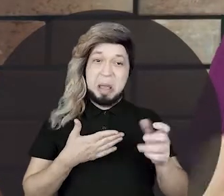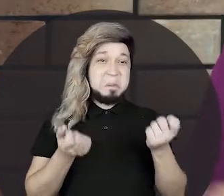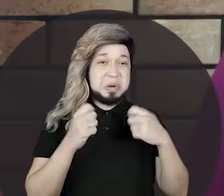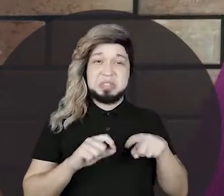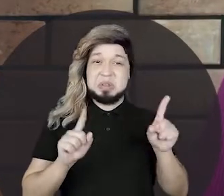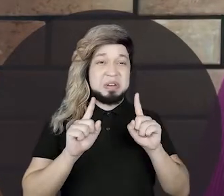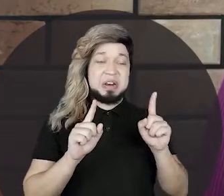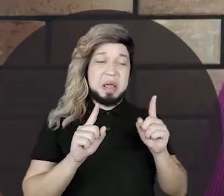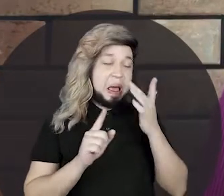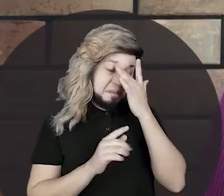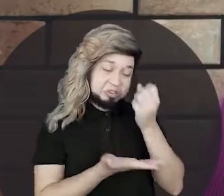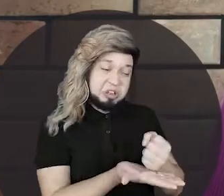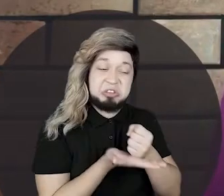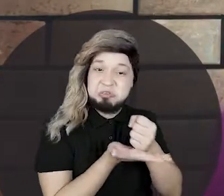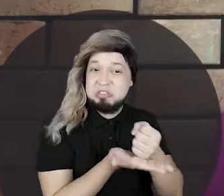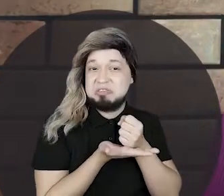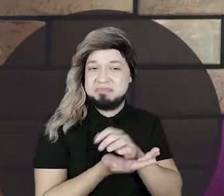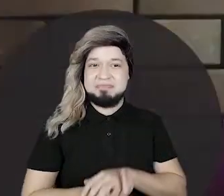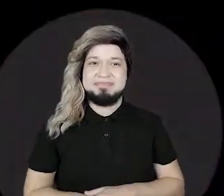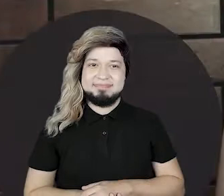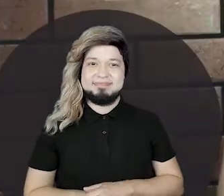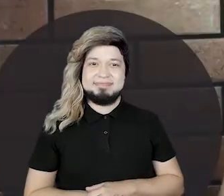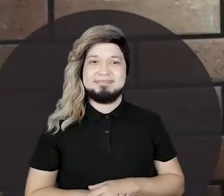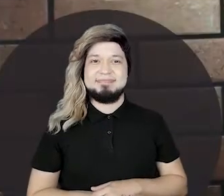dia não precisou mais de ajuda de ninguém.